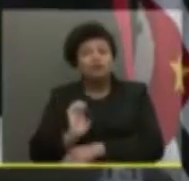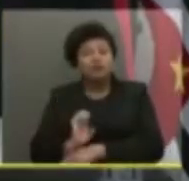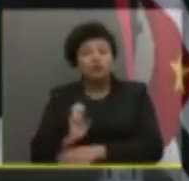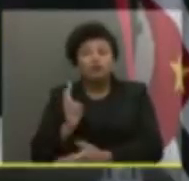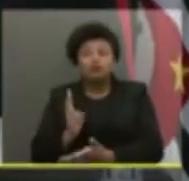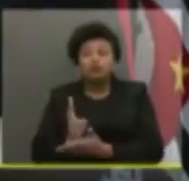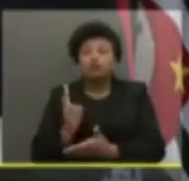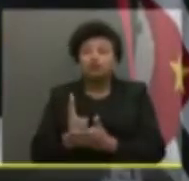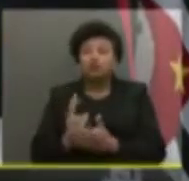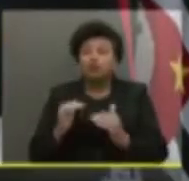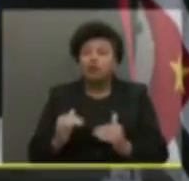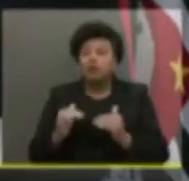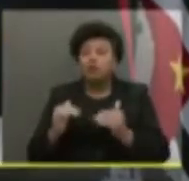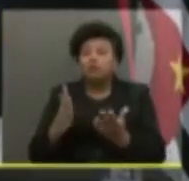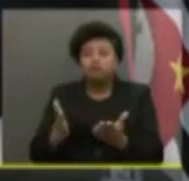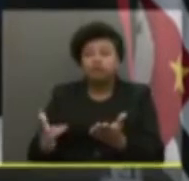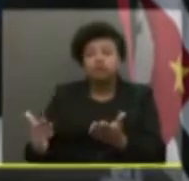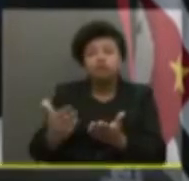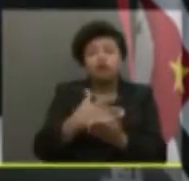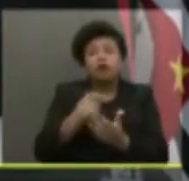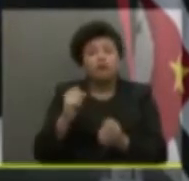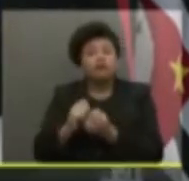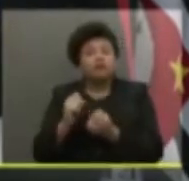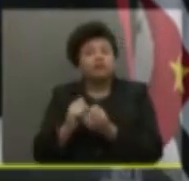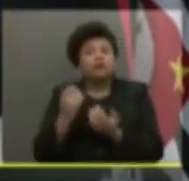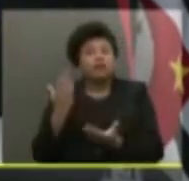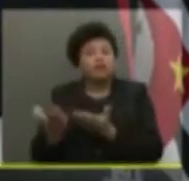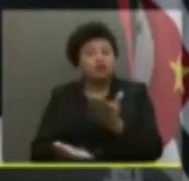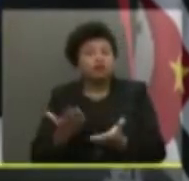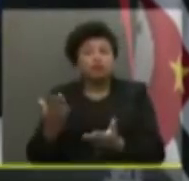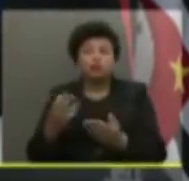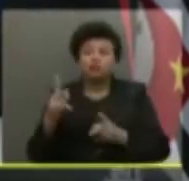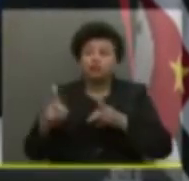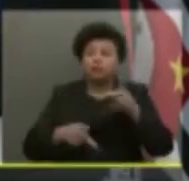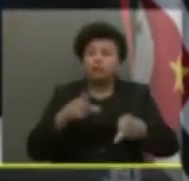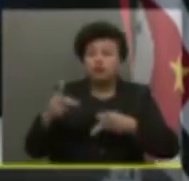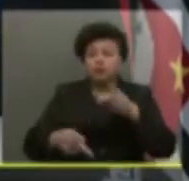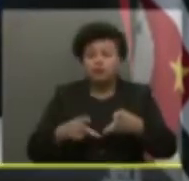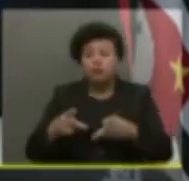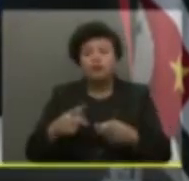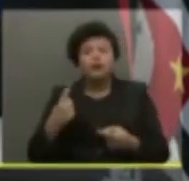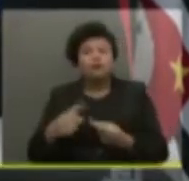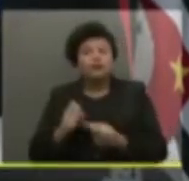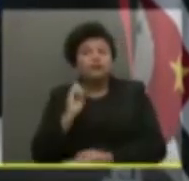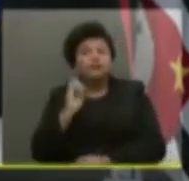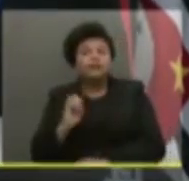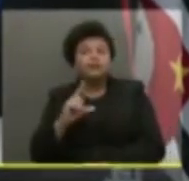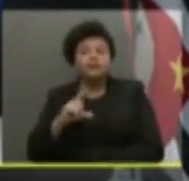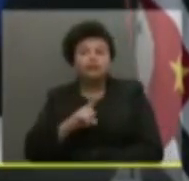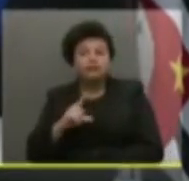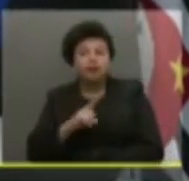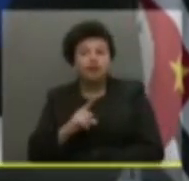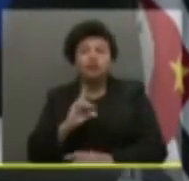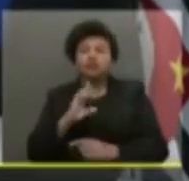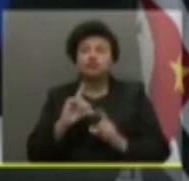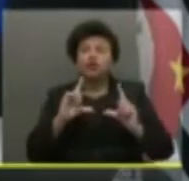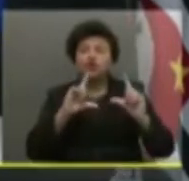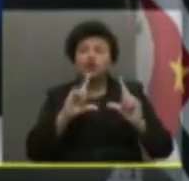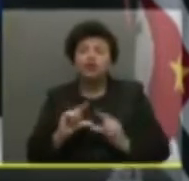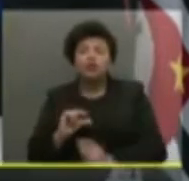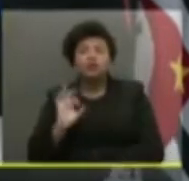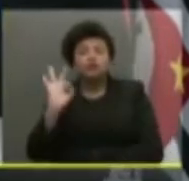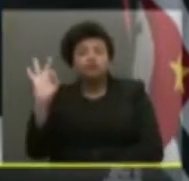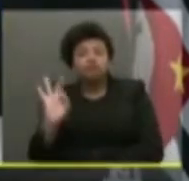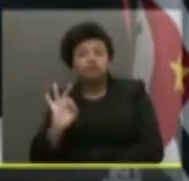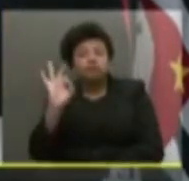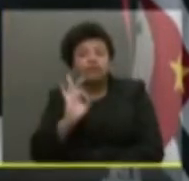25%, com previsão de revisão sistemática de benefícios fiscais. Outra proposta cria um sistema de devolução de